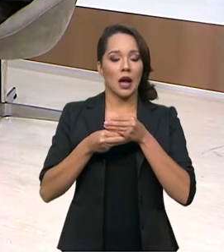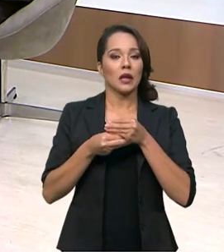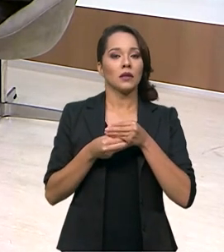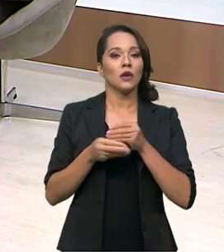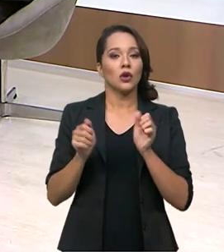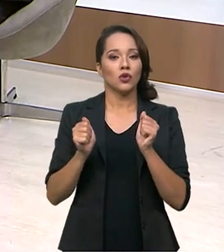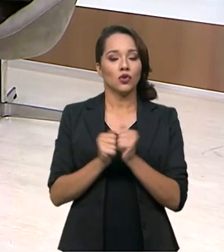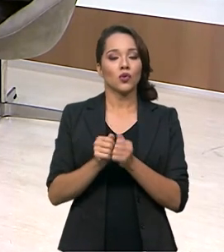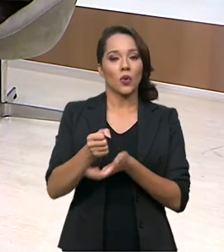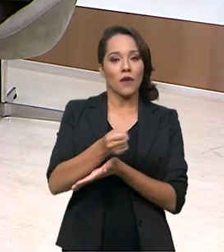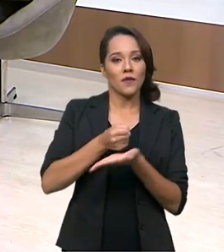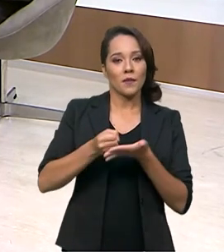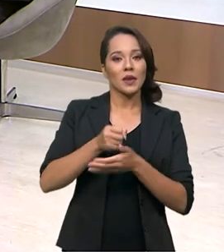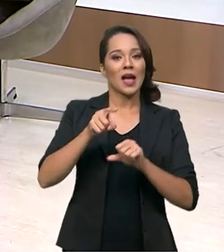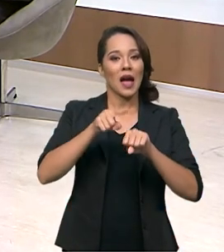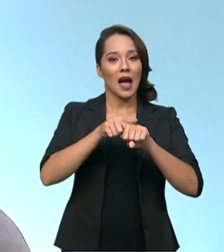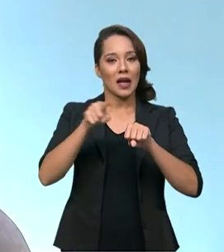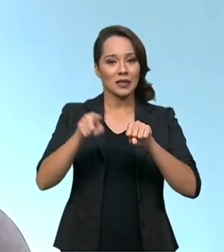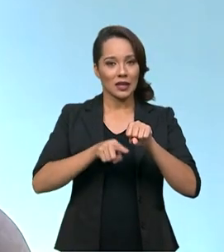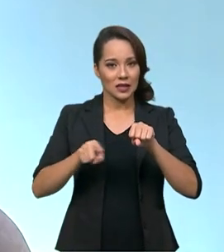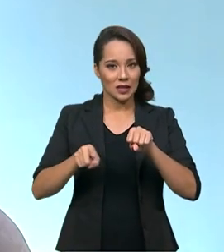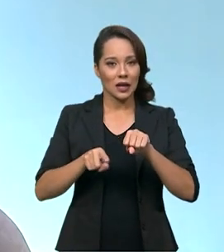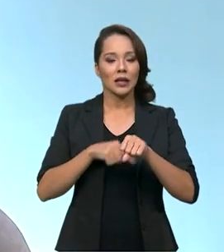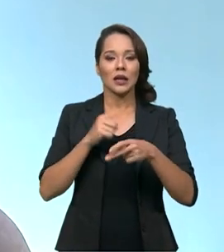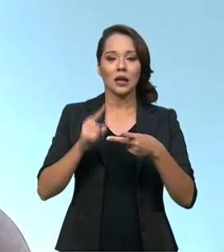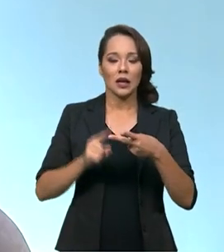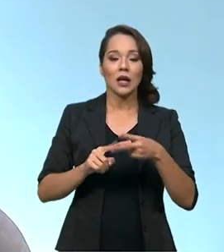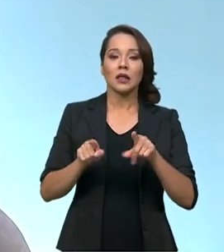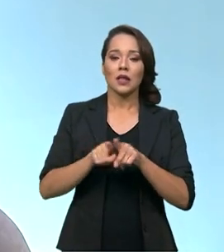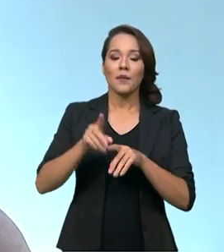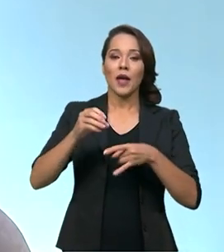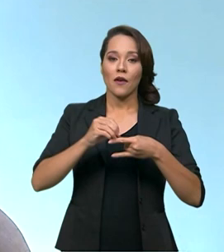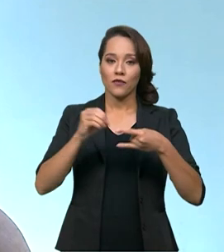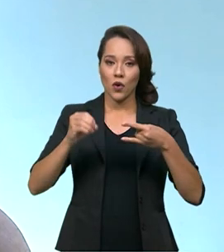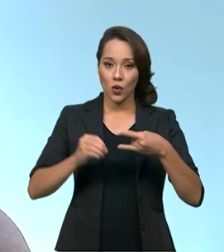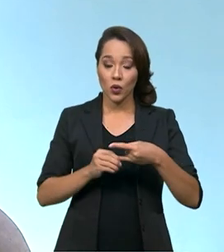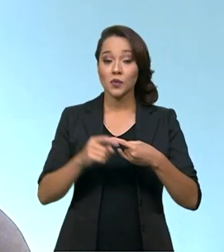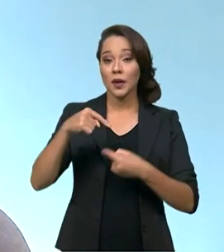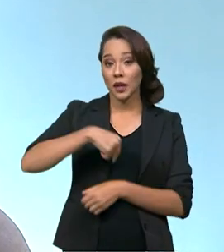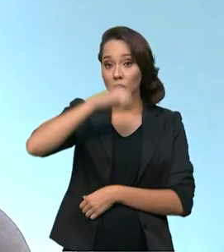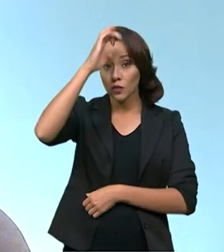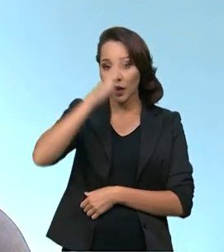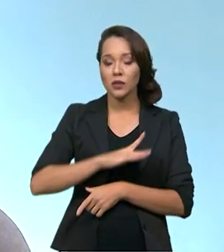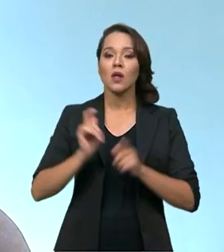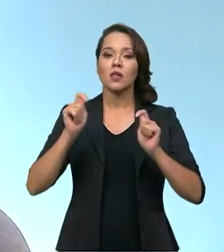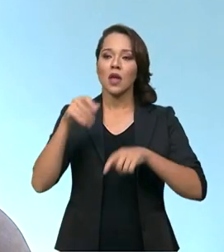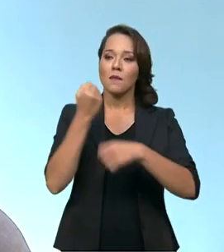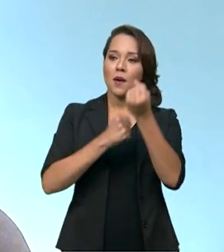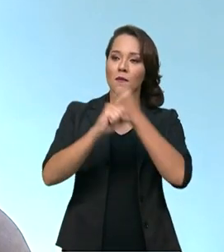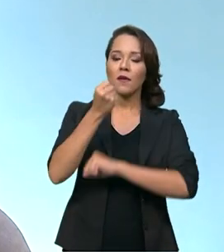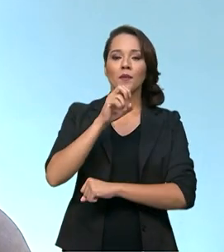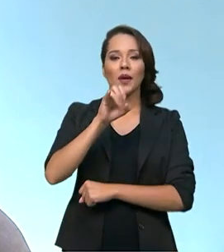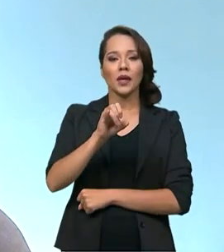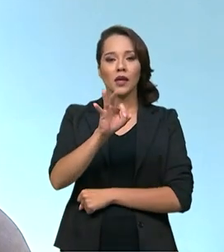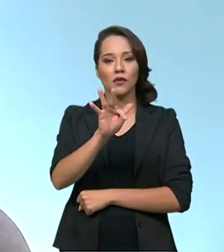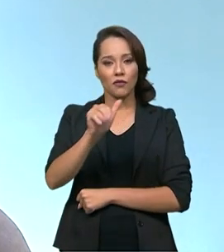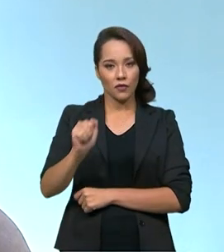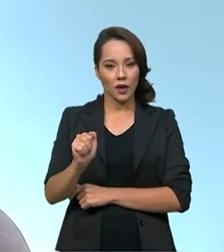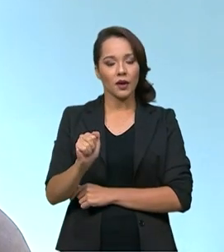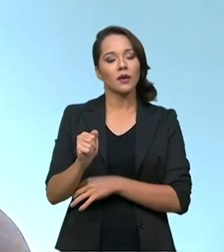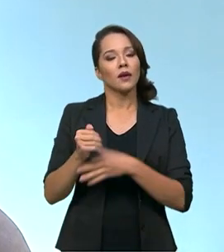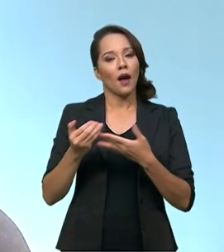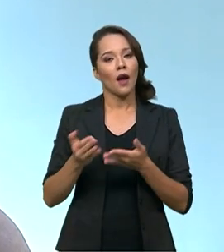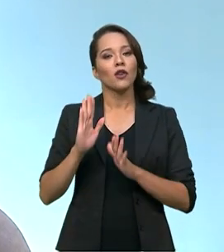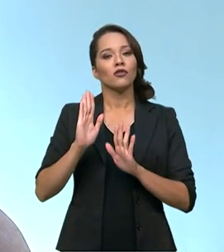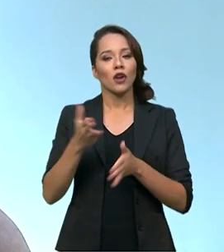da farmacêutica AstraZeneca e a nossa Fiocruz para que no Brasil pudesse se produzir IFA. E nesse íntere,